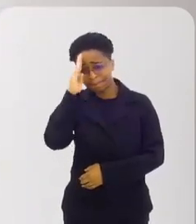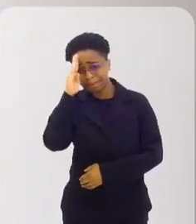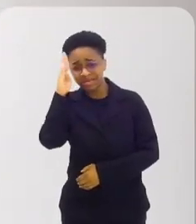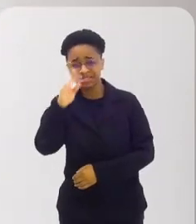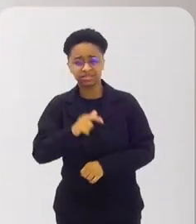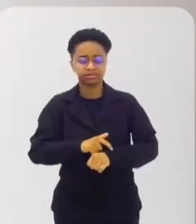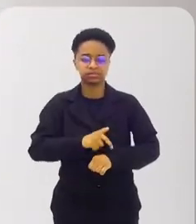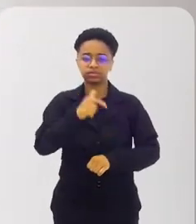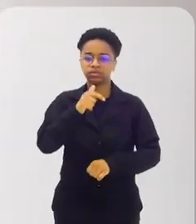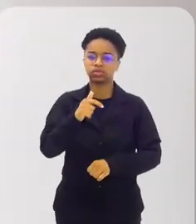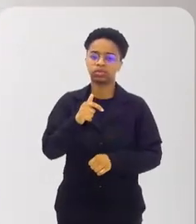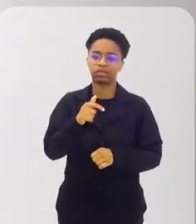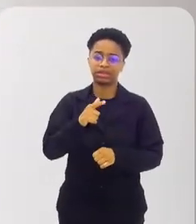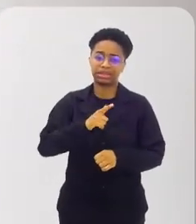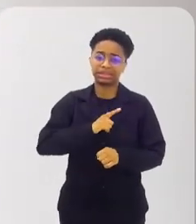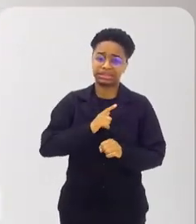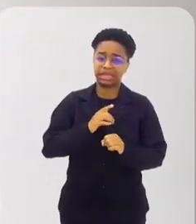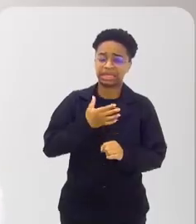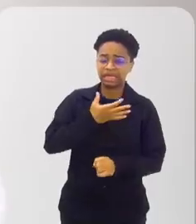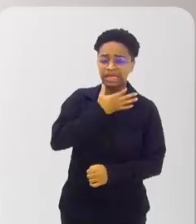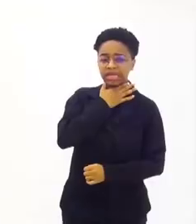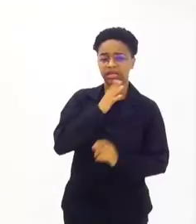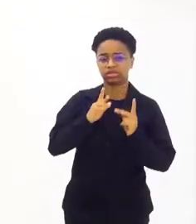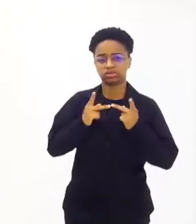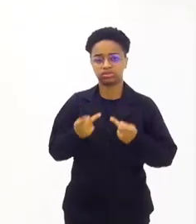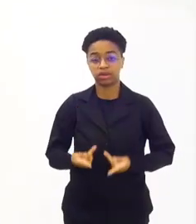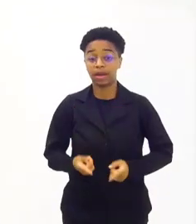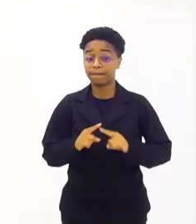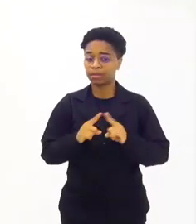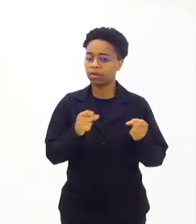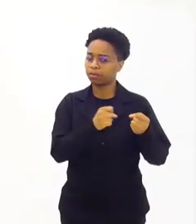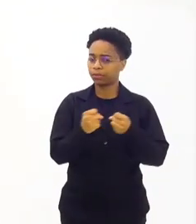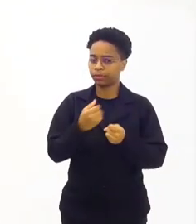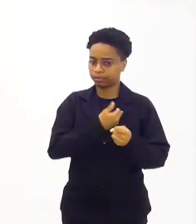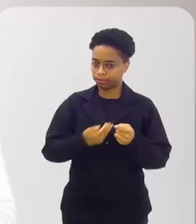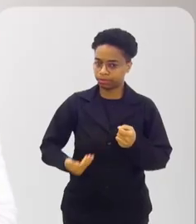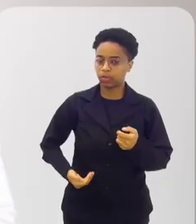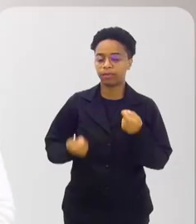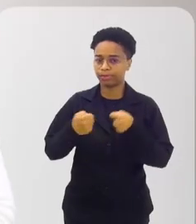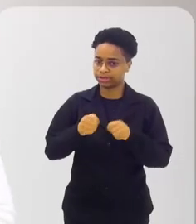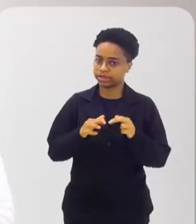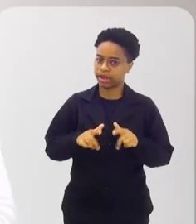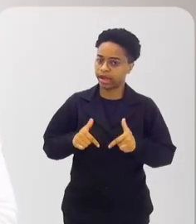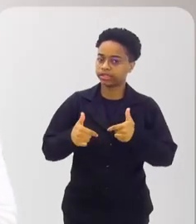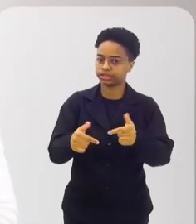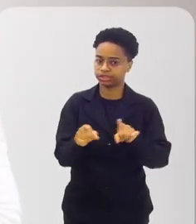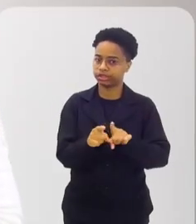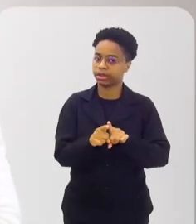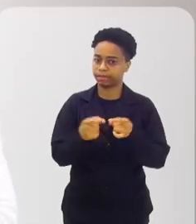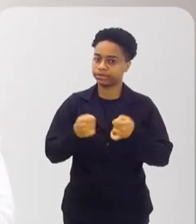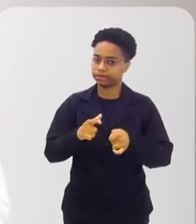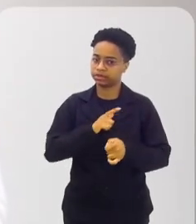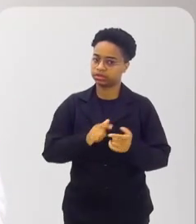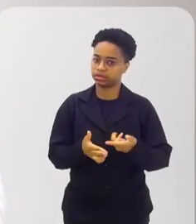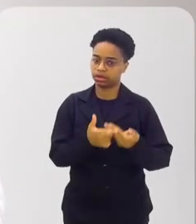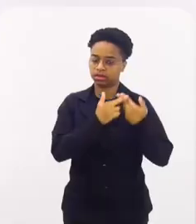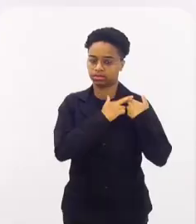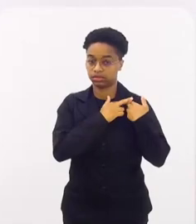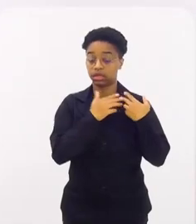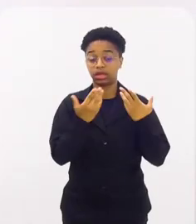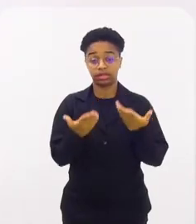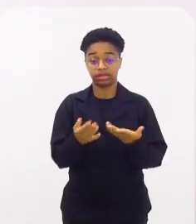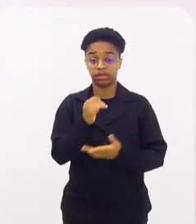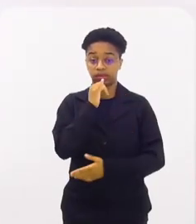é fundamental nesses momentos de crises humanitárias, mas o poder público precisa agir com responsabilidade também.